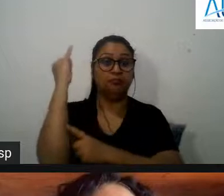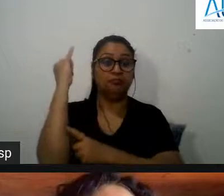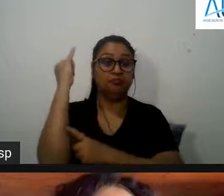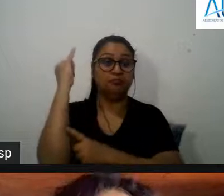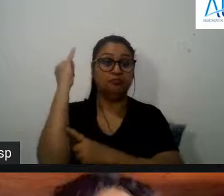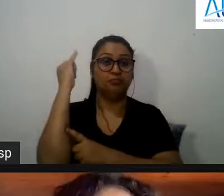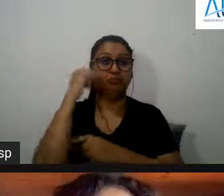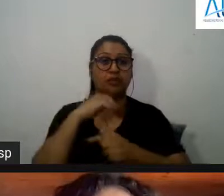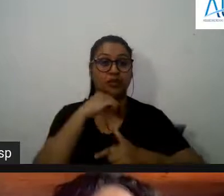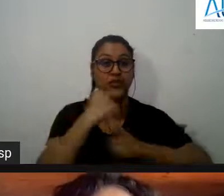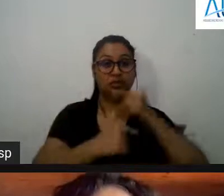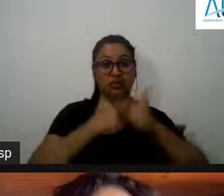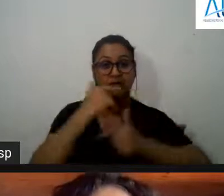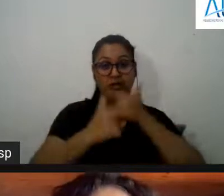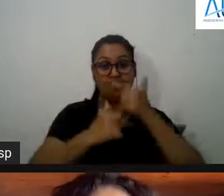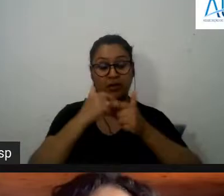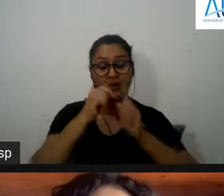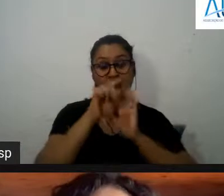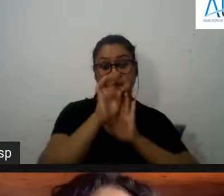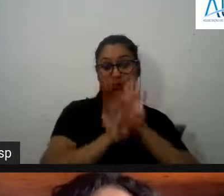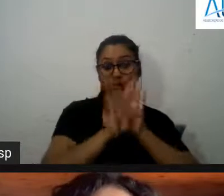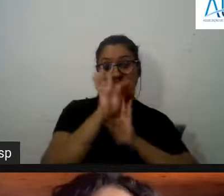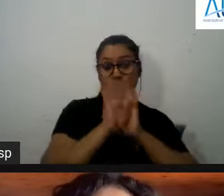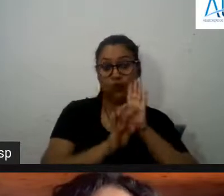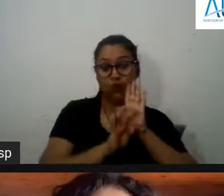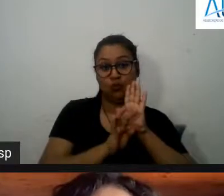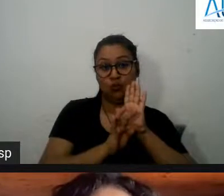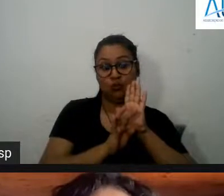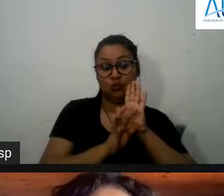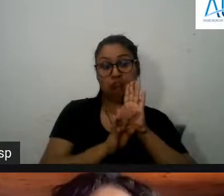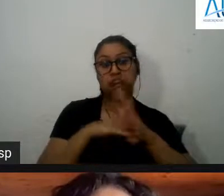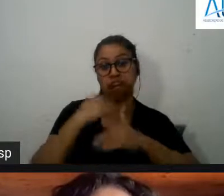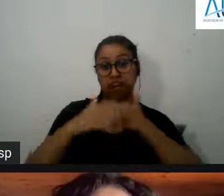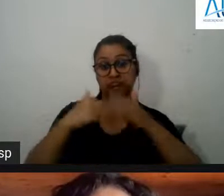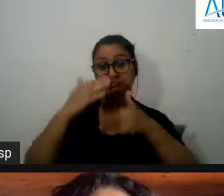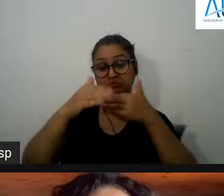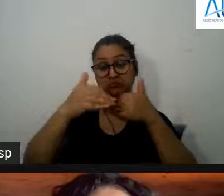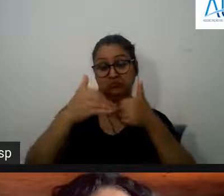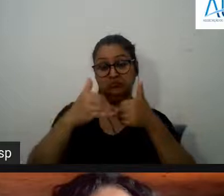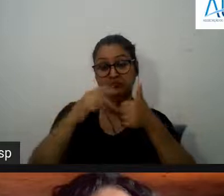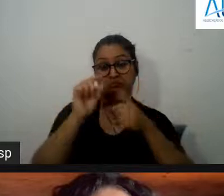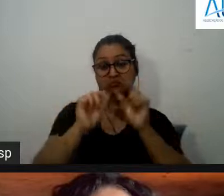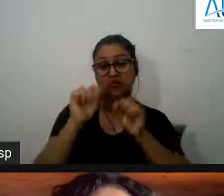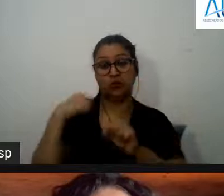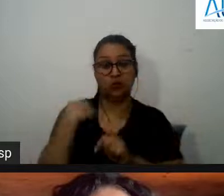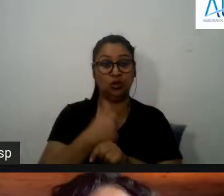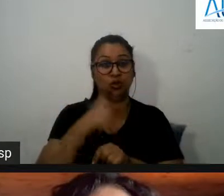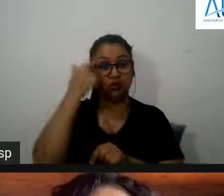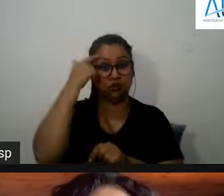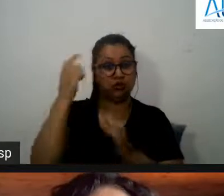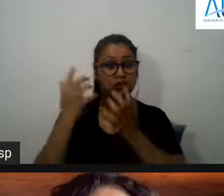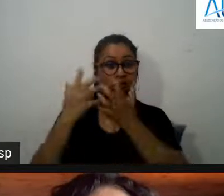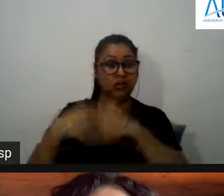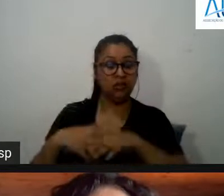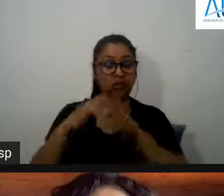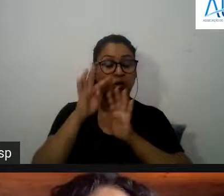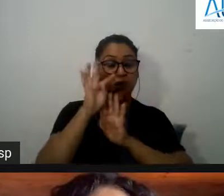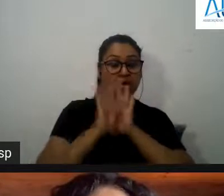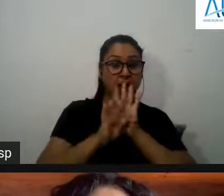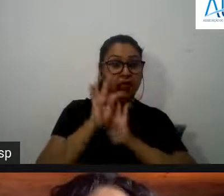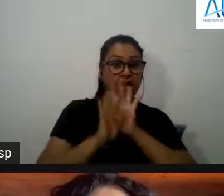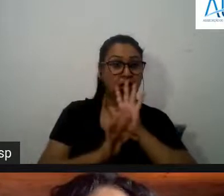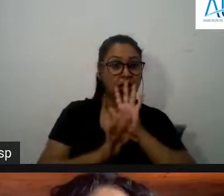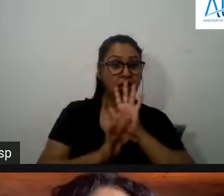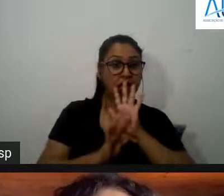trabalhar com texto é sempre uma questão de desenvolvimento mas aqui é o que é que nós entendemos por trabalhar por texto ou seja é